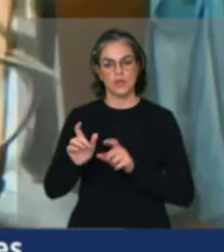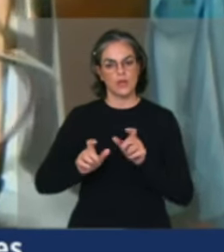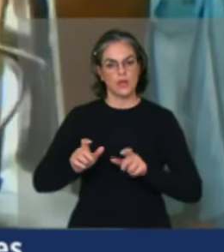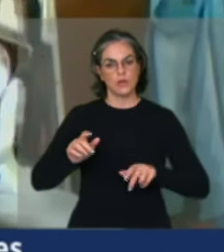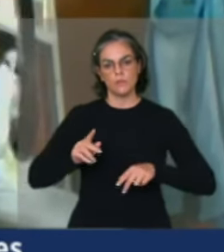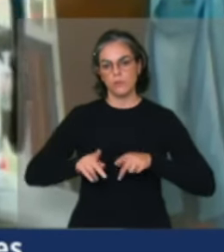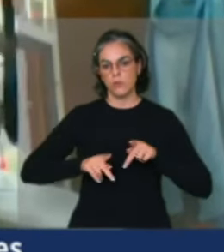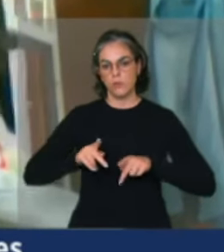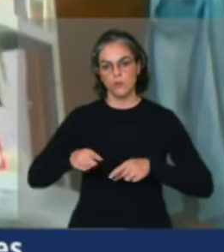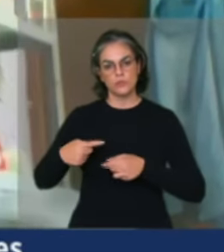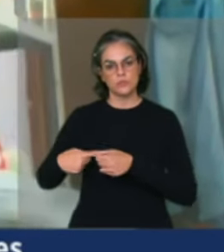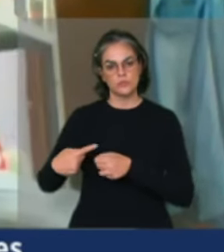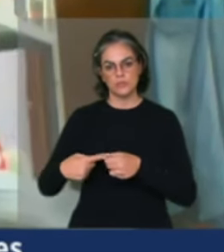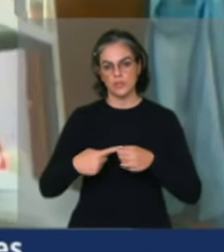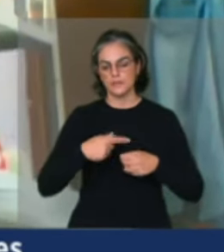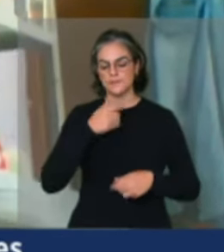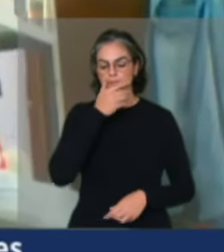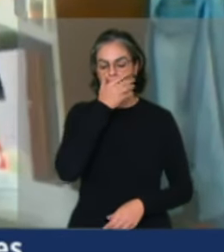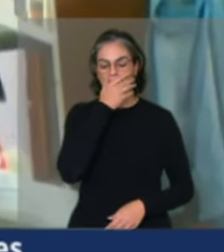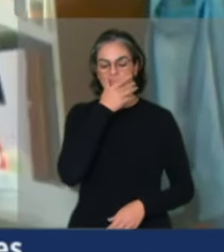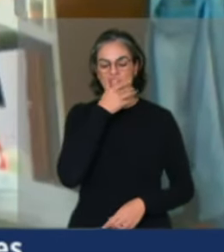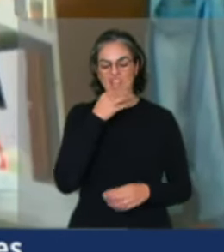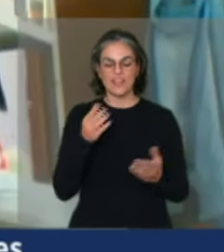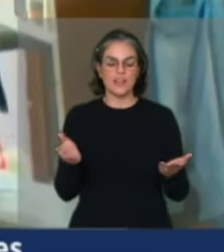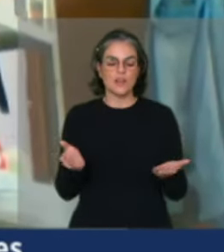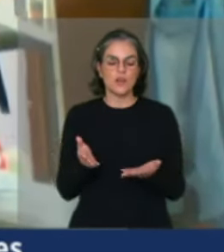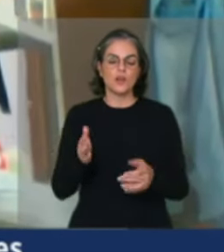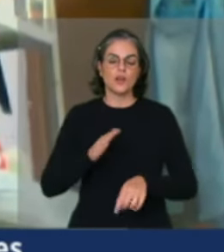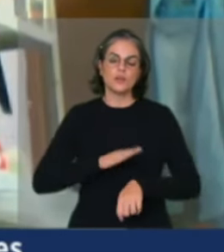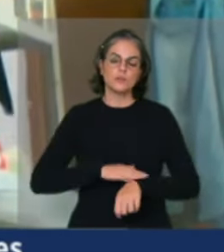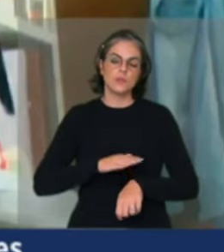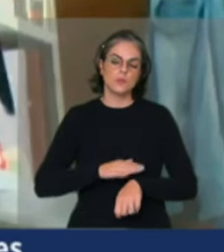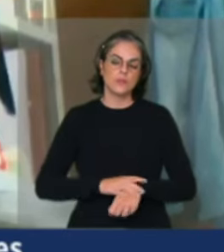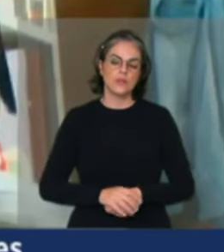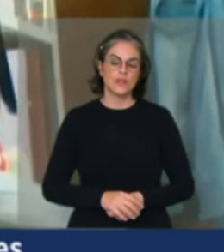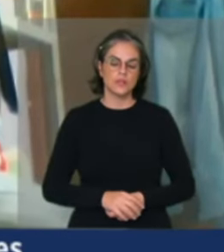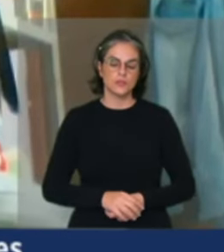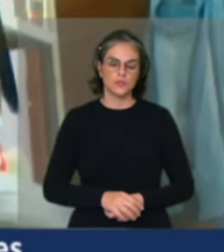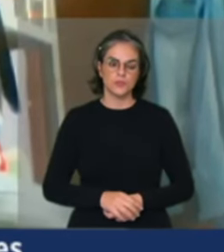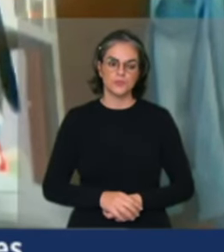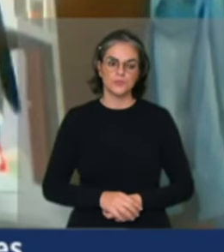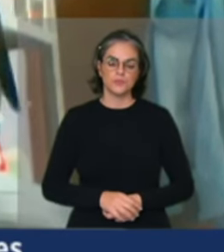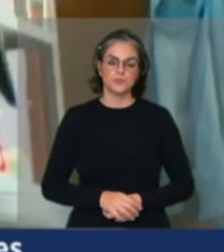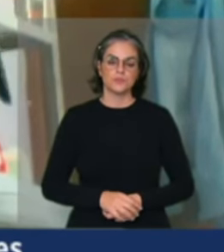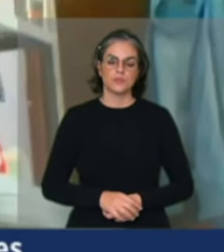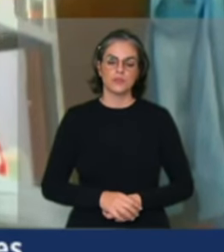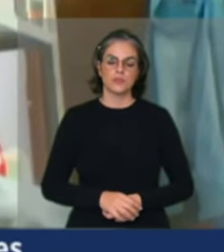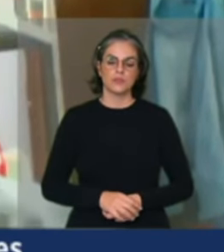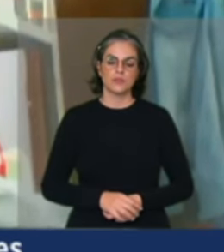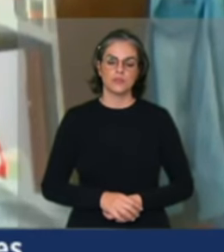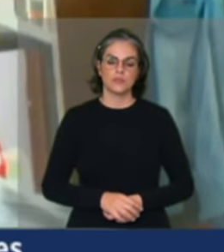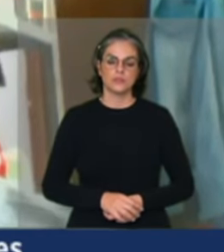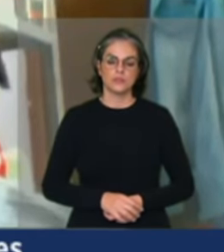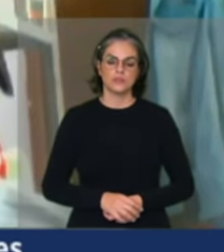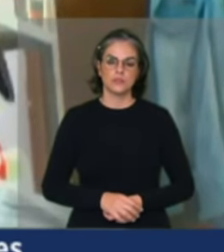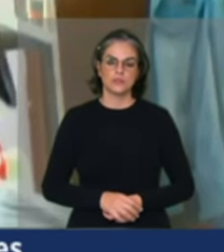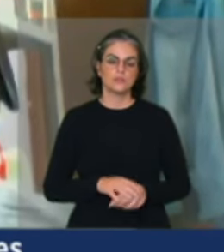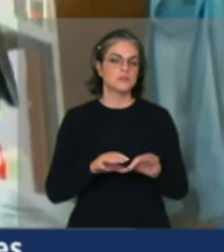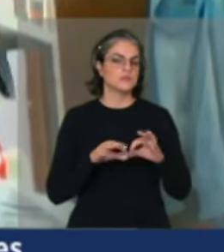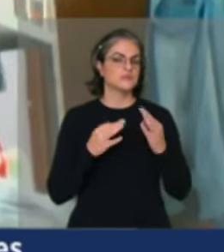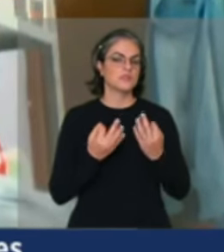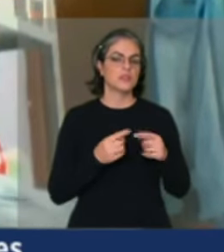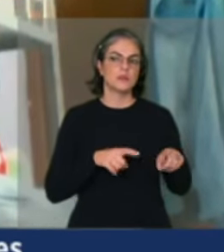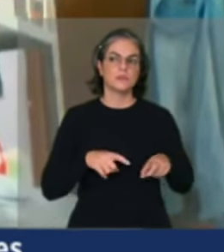cidades. E, nesse momento, não dá para falar em garantir a agricultura familiar se a gente não